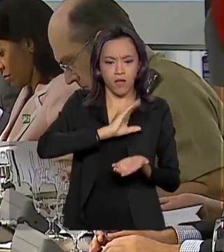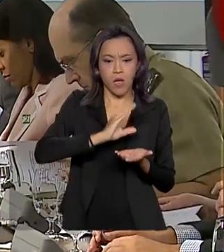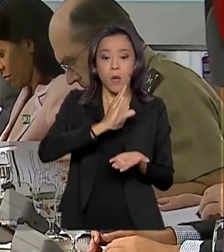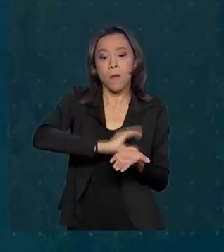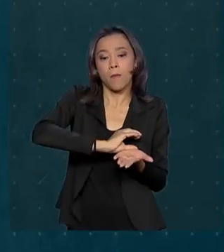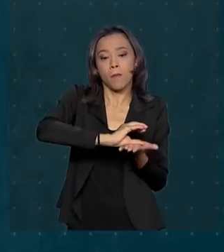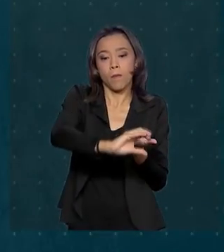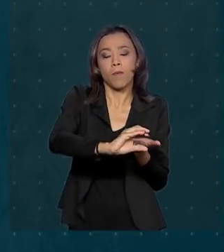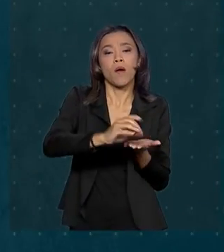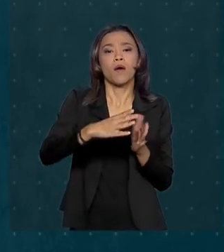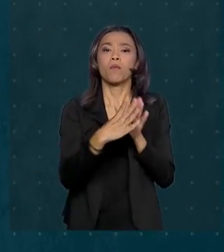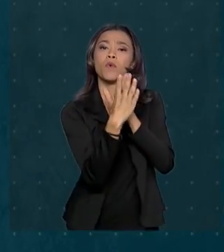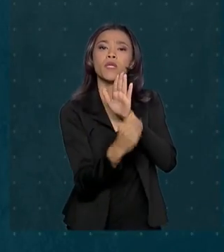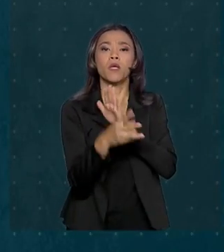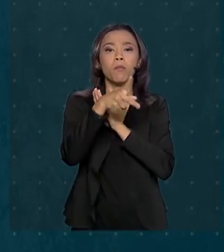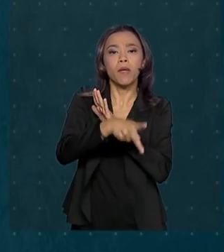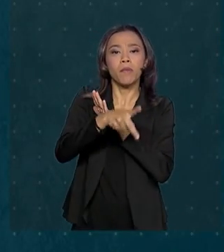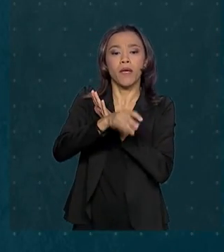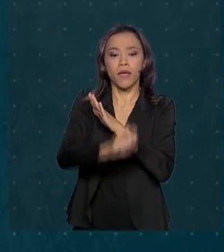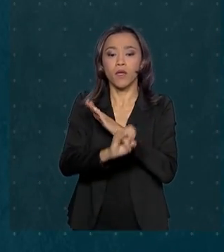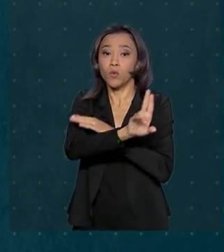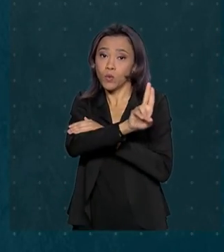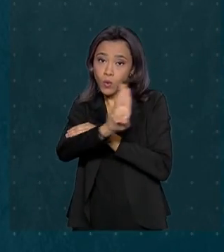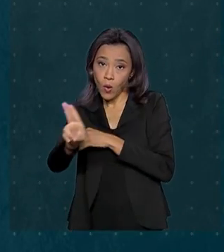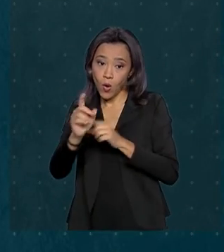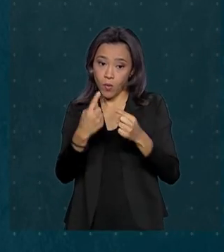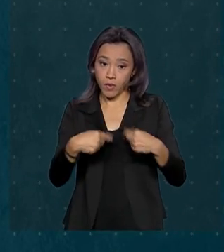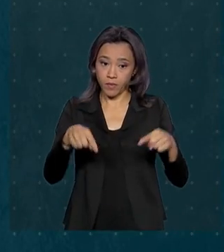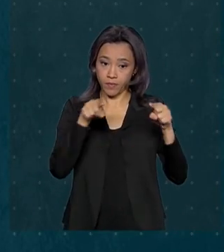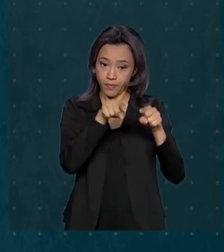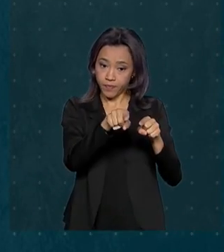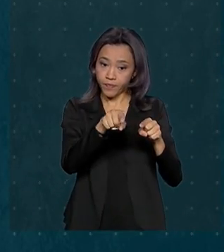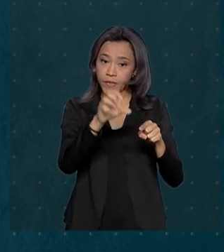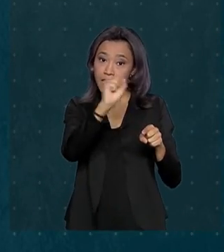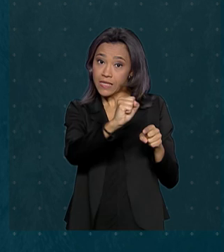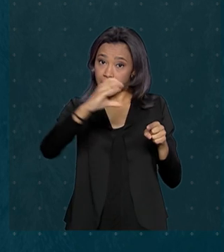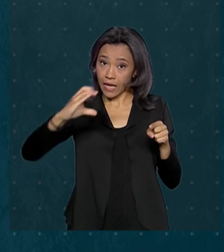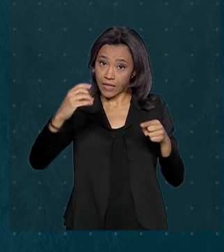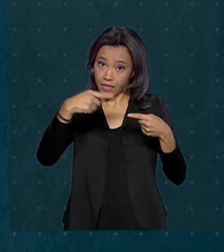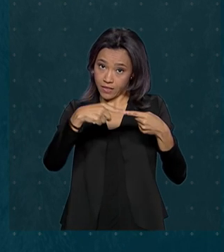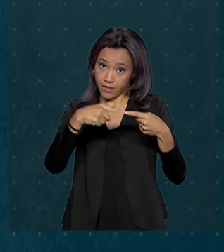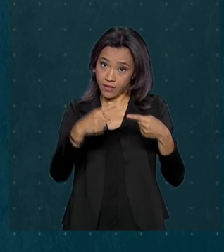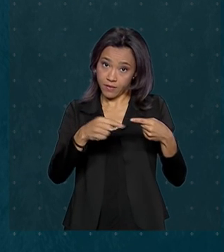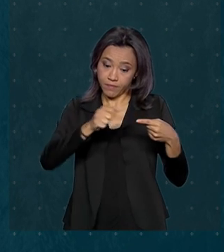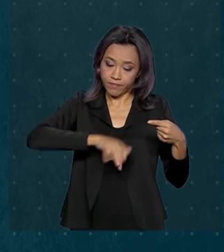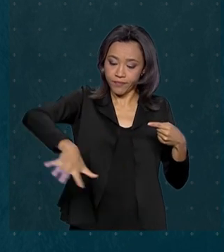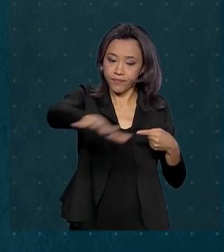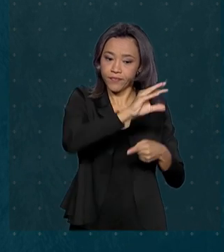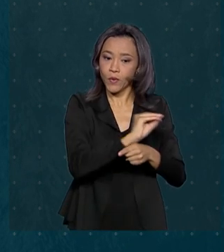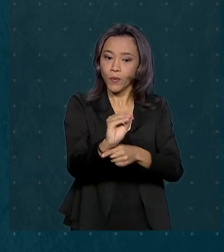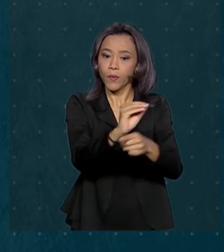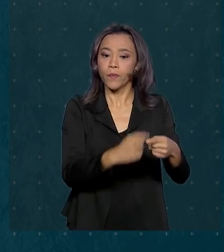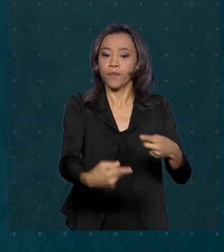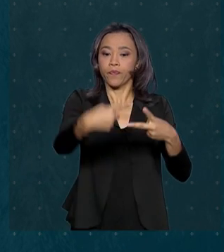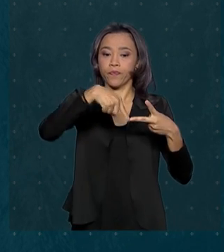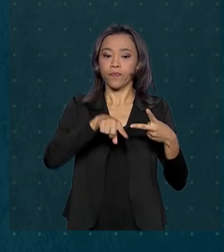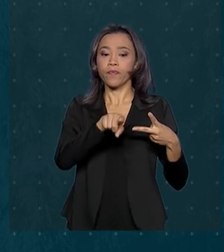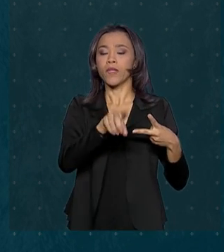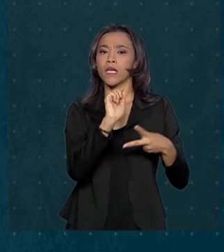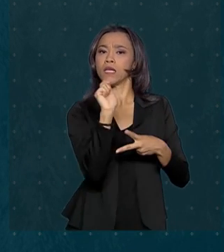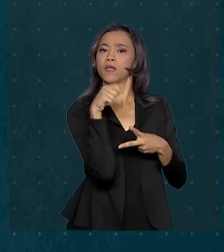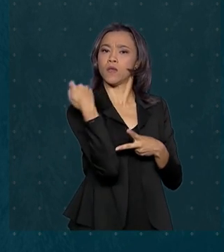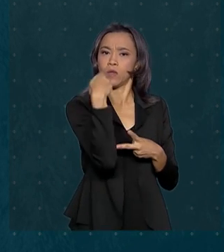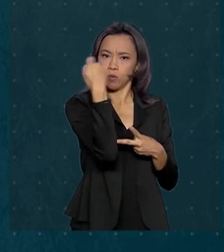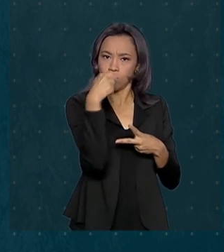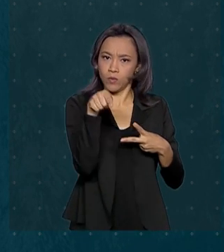o PPI. São eles, os Parques Nacionais de Aparados da Serra, em Santa Catarina, Canela e São Francisco de Paula,